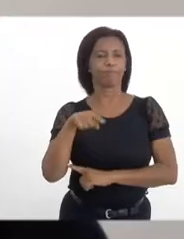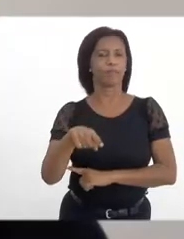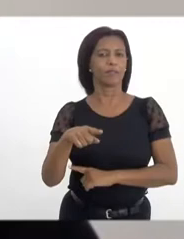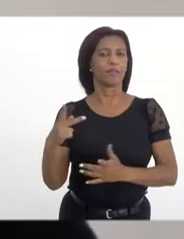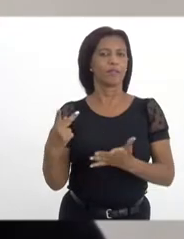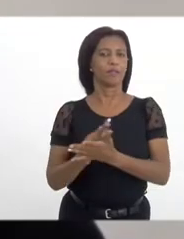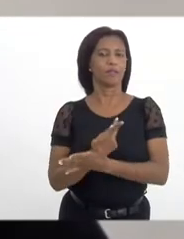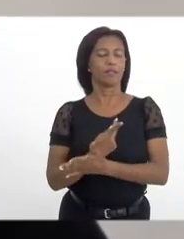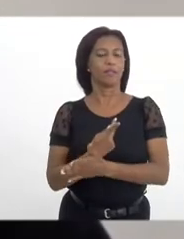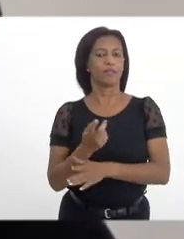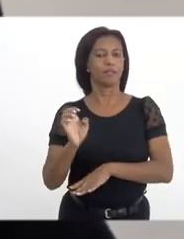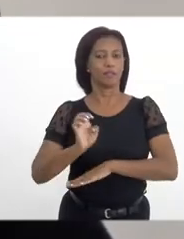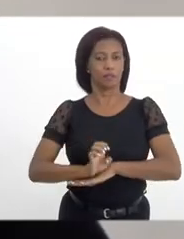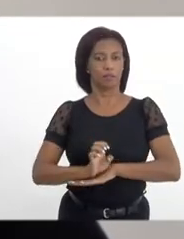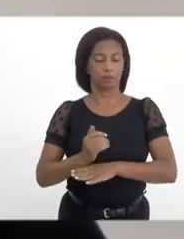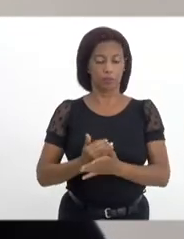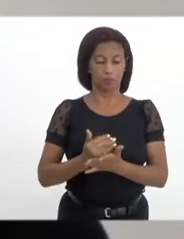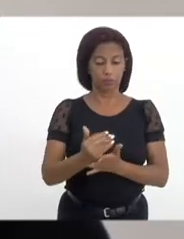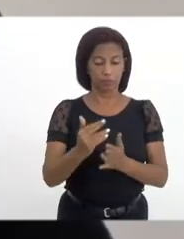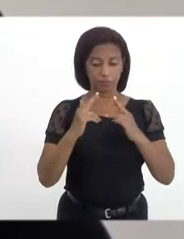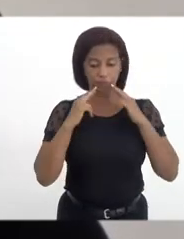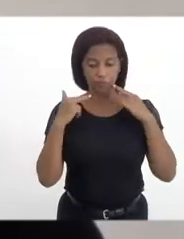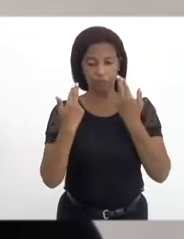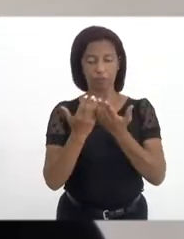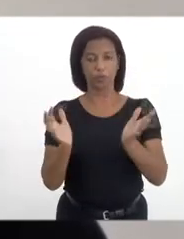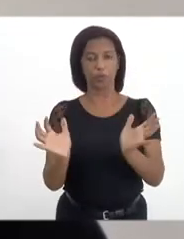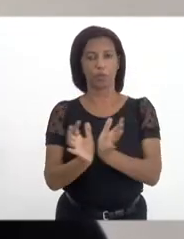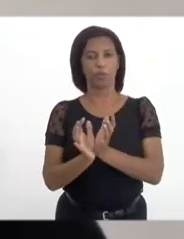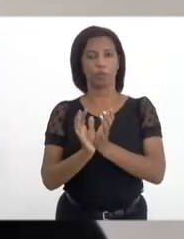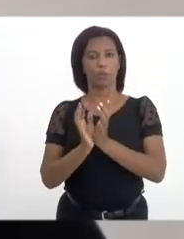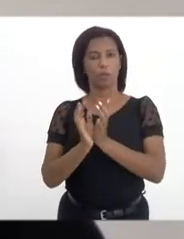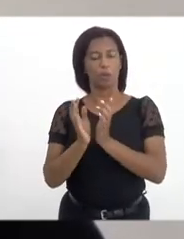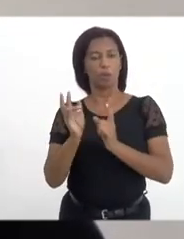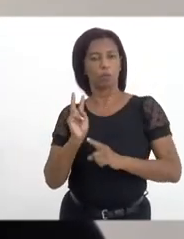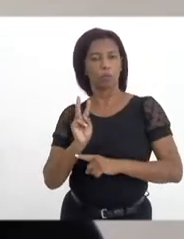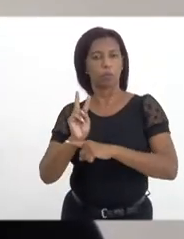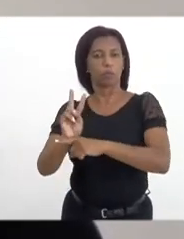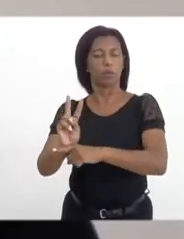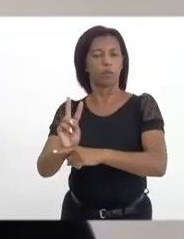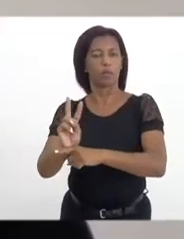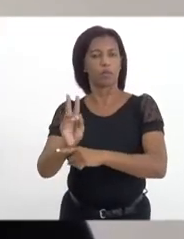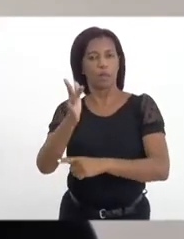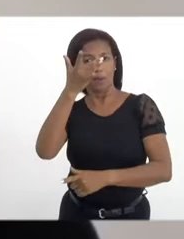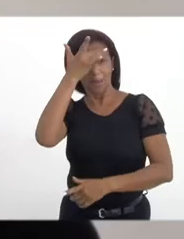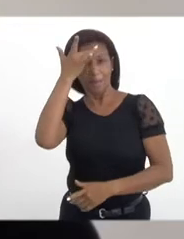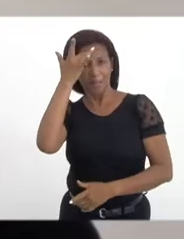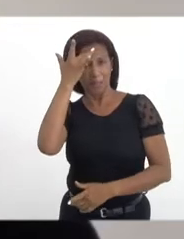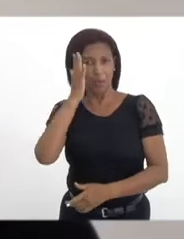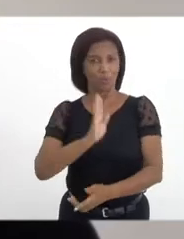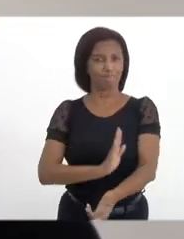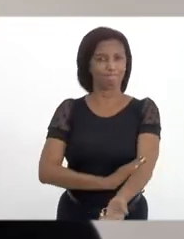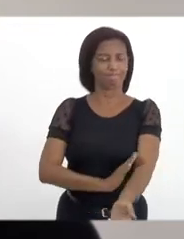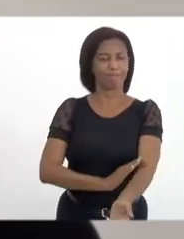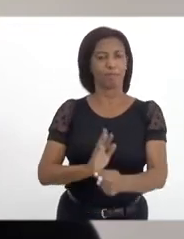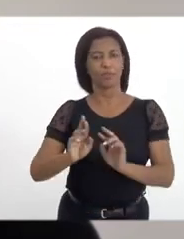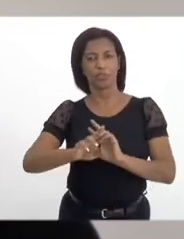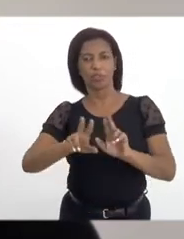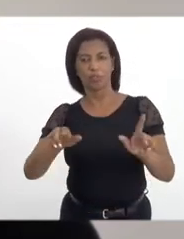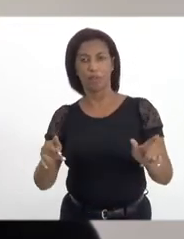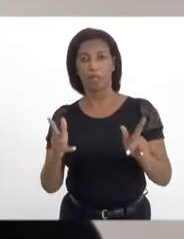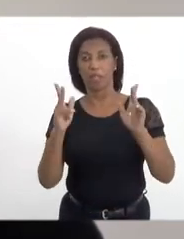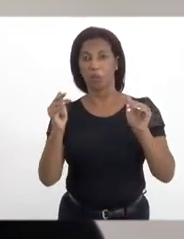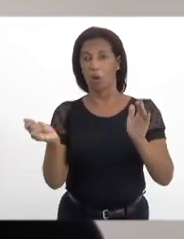Do início, a audiência pública da Comissão de Prevenção ao Uso de Drogas e Dependentes Químicos, em geral, conforme o edital